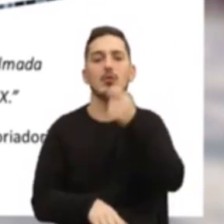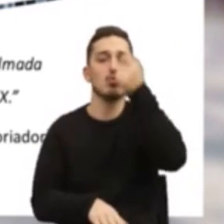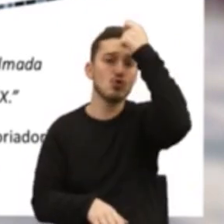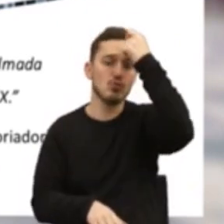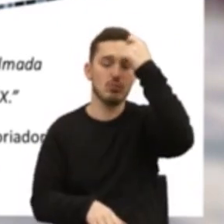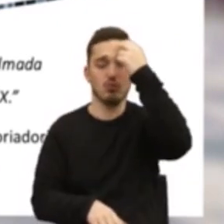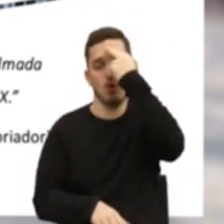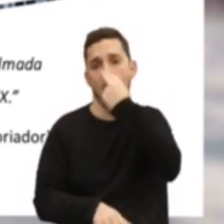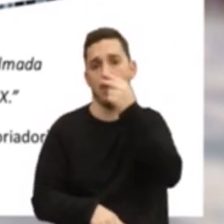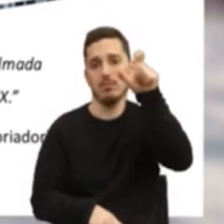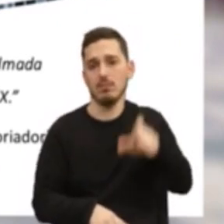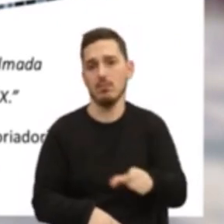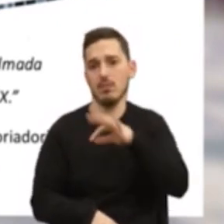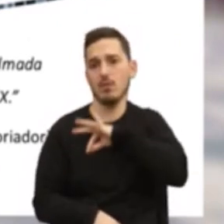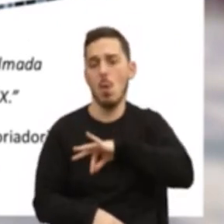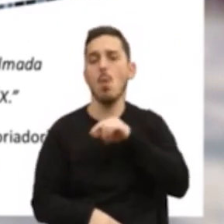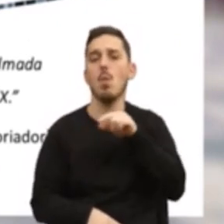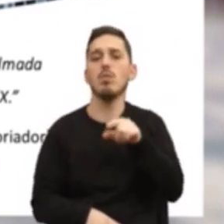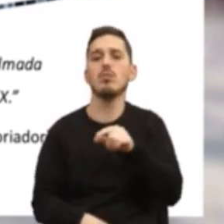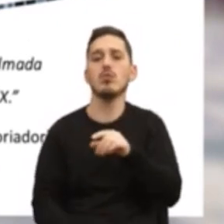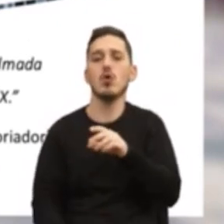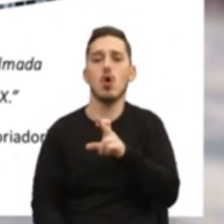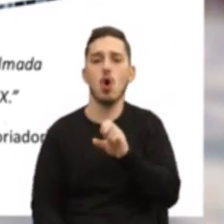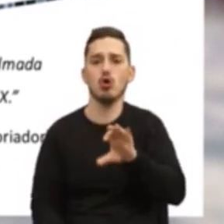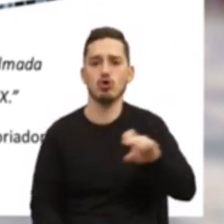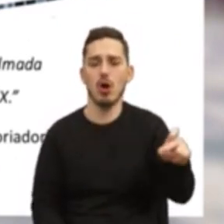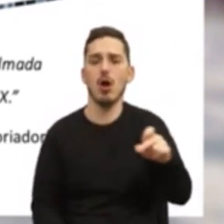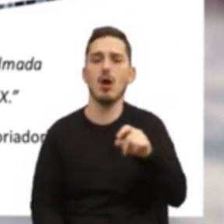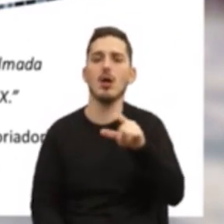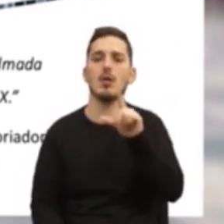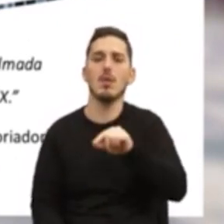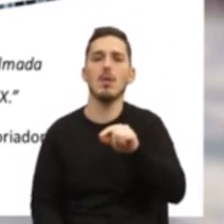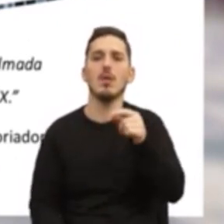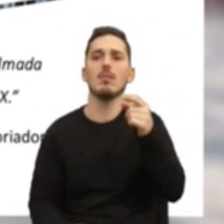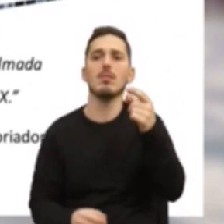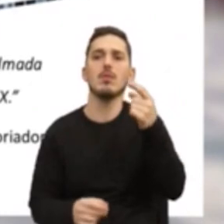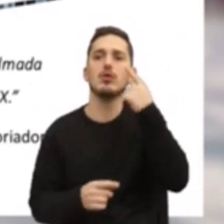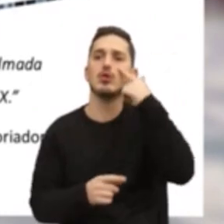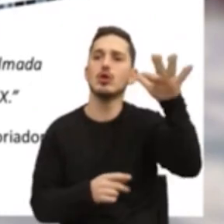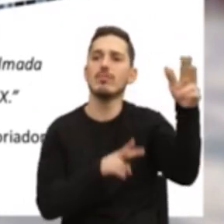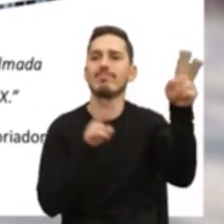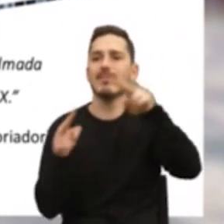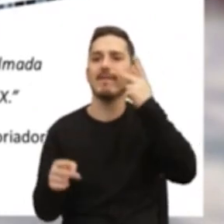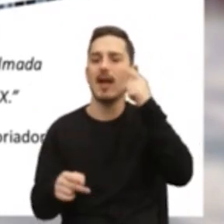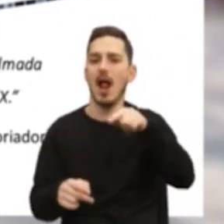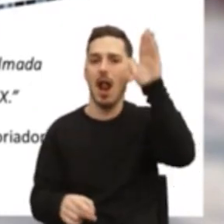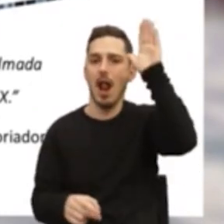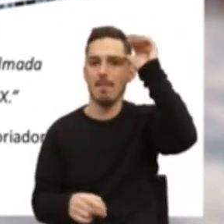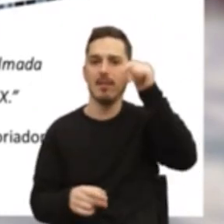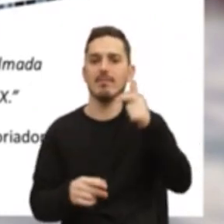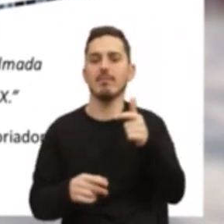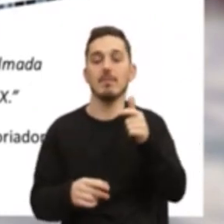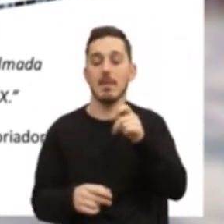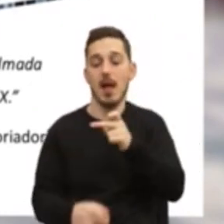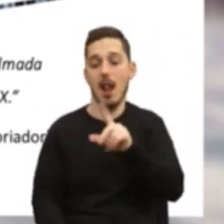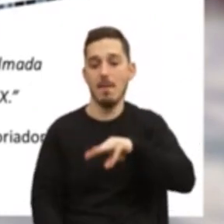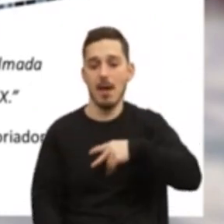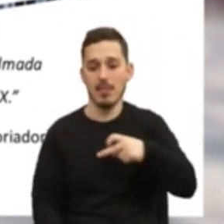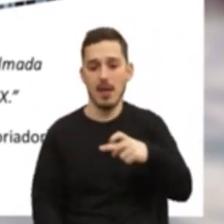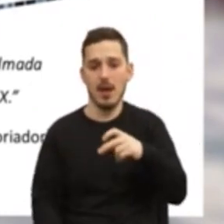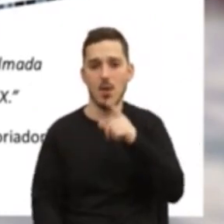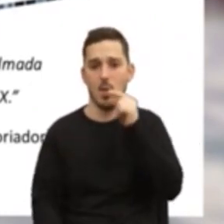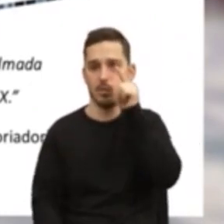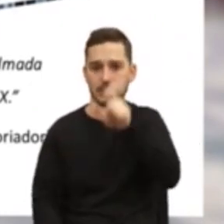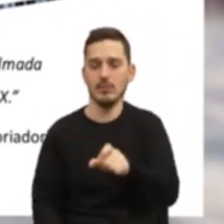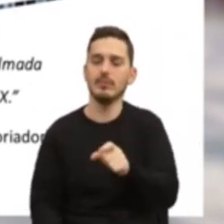Augusto de França, com os frescos da rocha e, sobretudo, com a composição dos imigrantes, Almada realizou a obra-prima da pintura portuguesa da